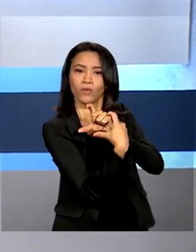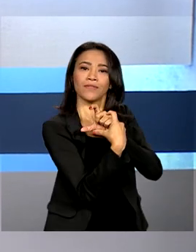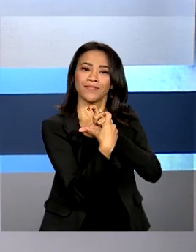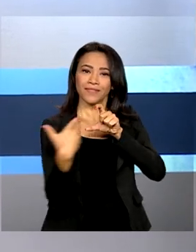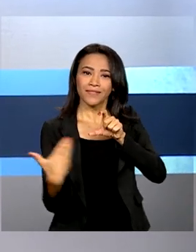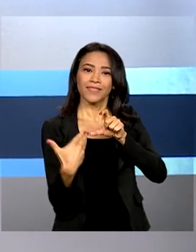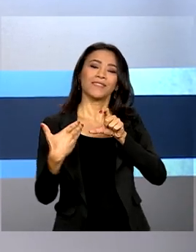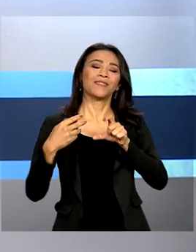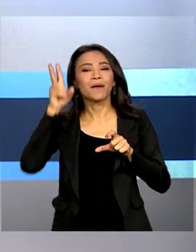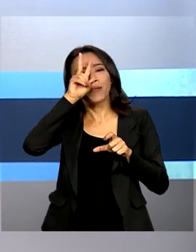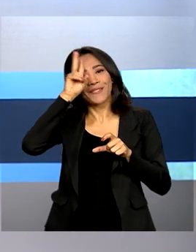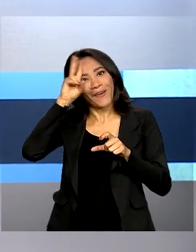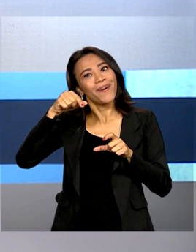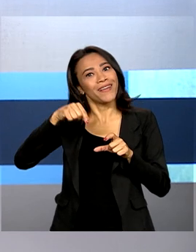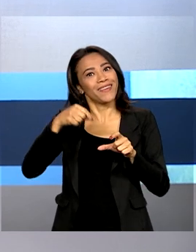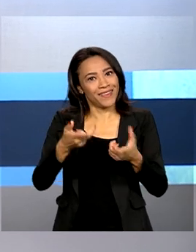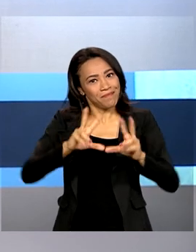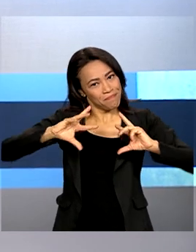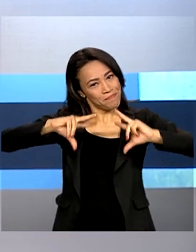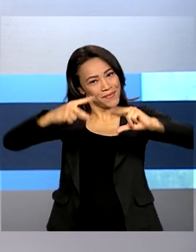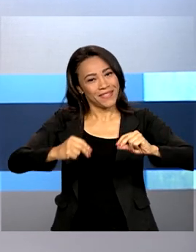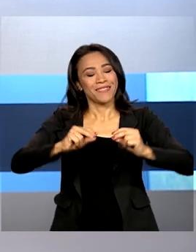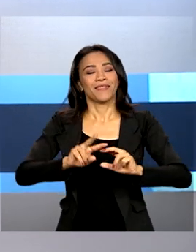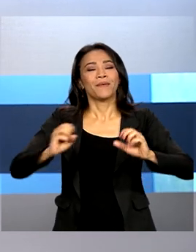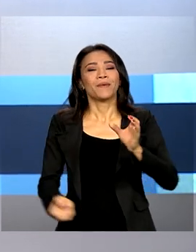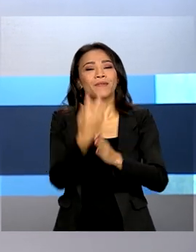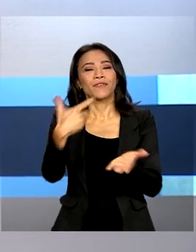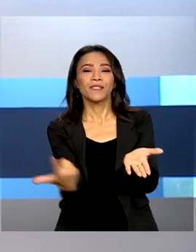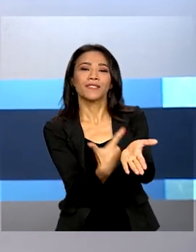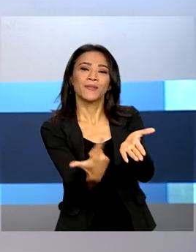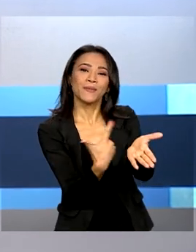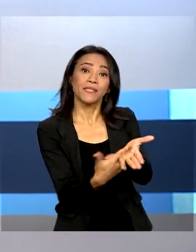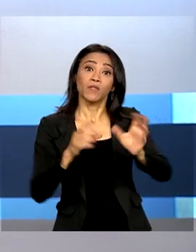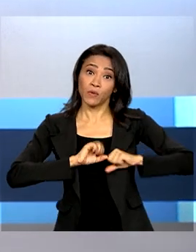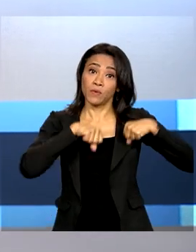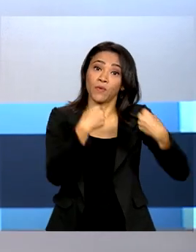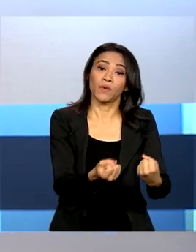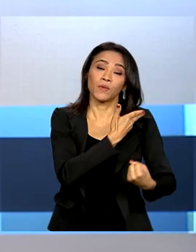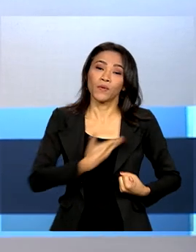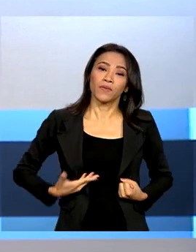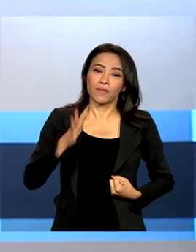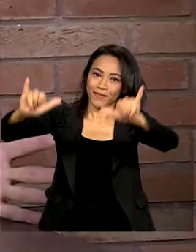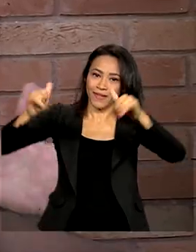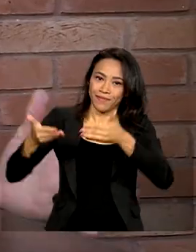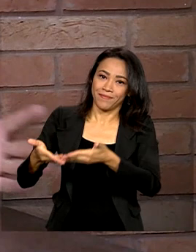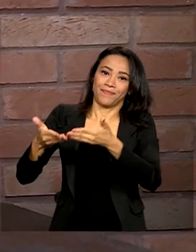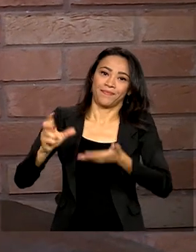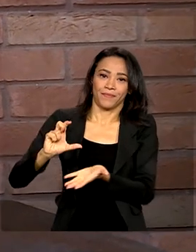Uma história que mereceu a publicação de um livro e os esforços do governo federal para internacionalizar o produto.